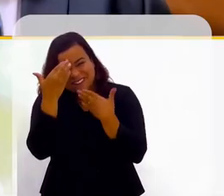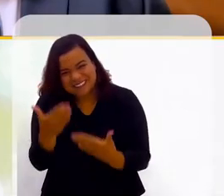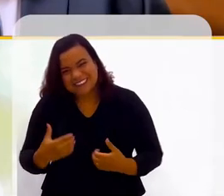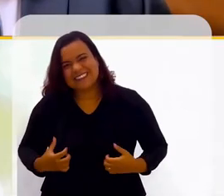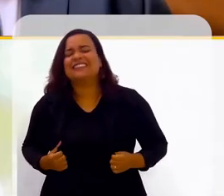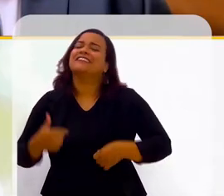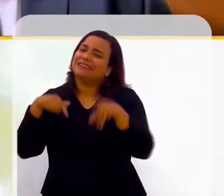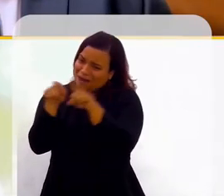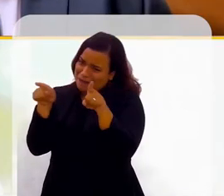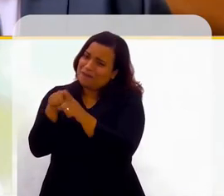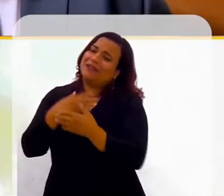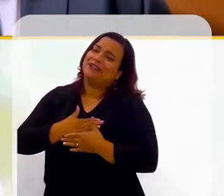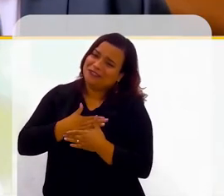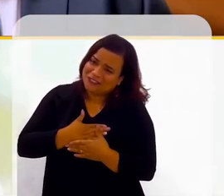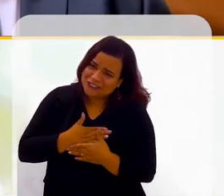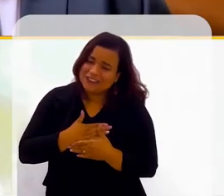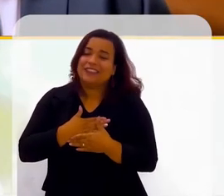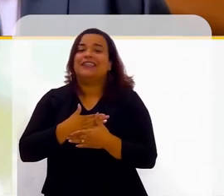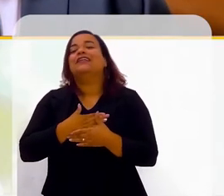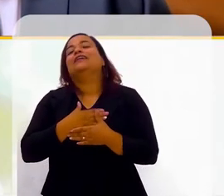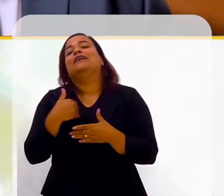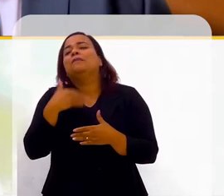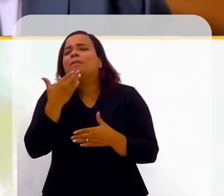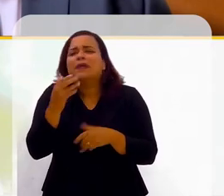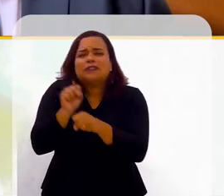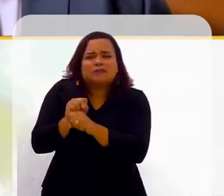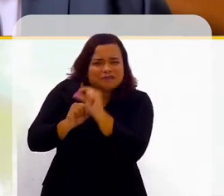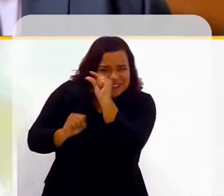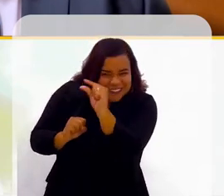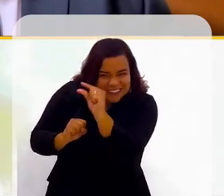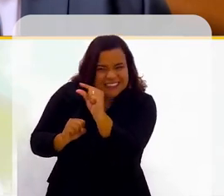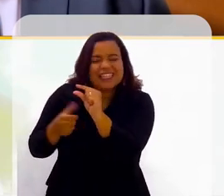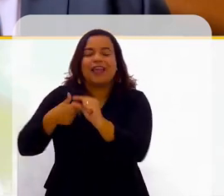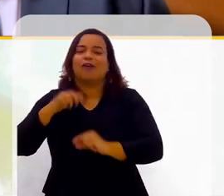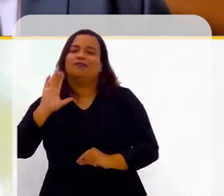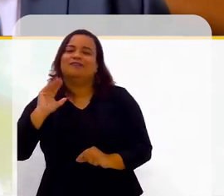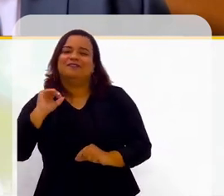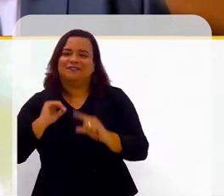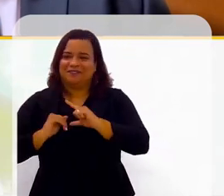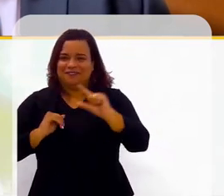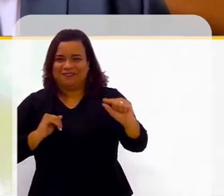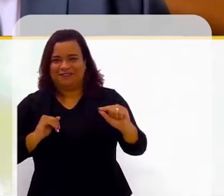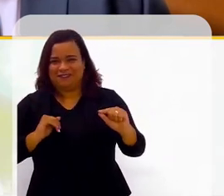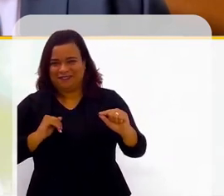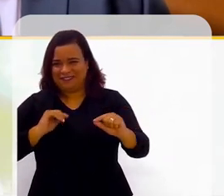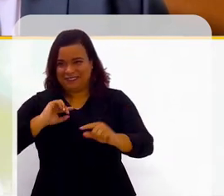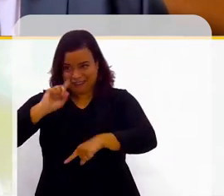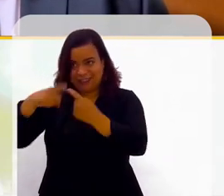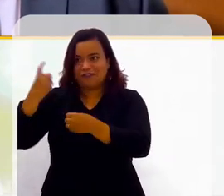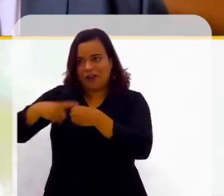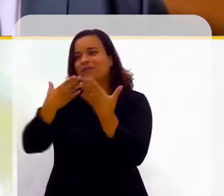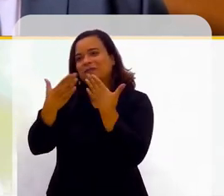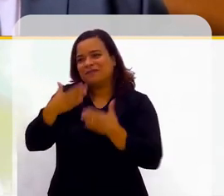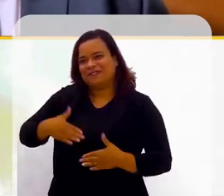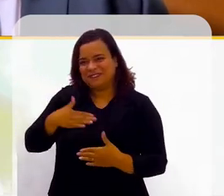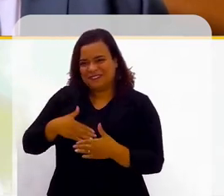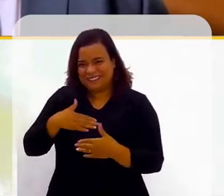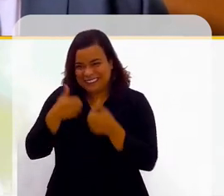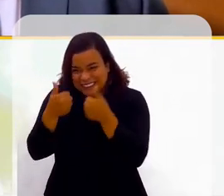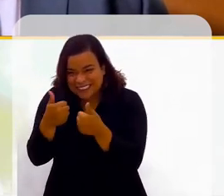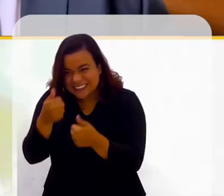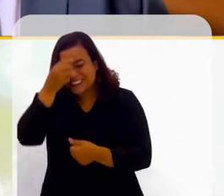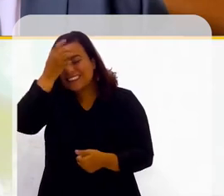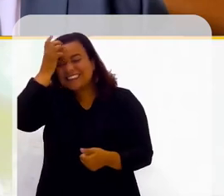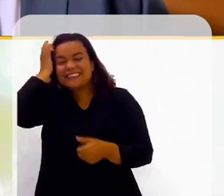-papo. Ah, eu também gostei muito. Vou te despedir para esperar um pouquinho, que eu vou me despedir do público e já volto para falar com